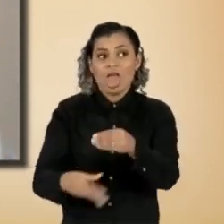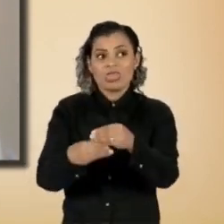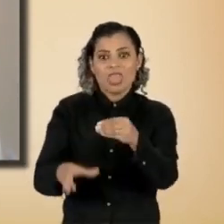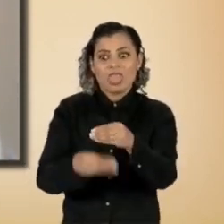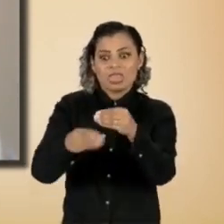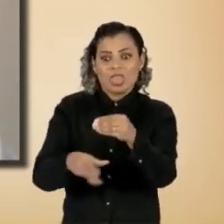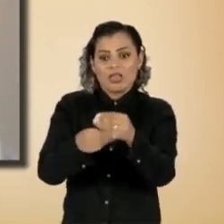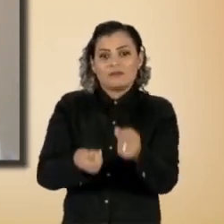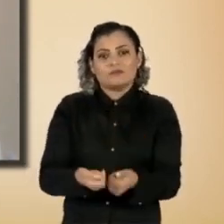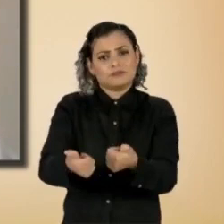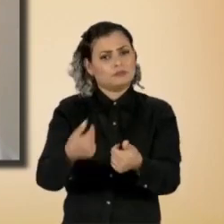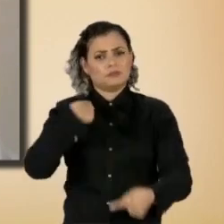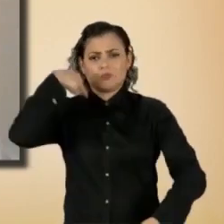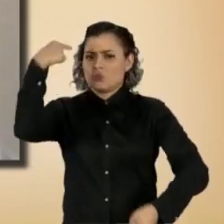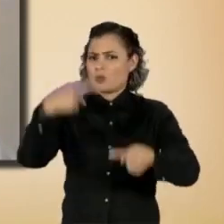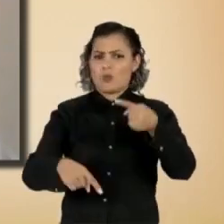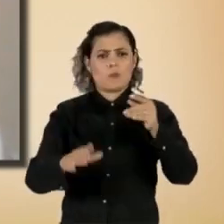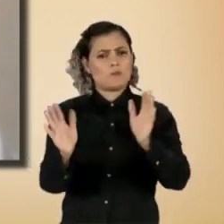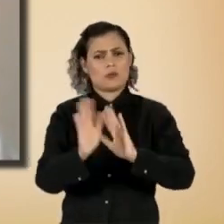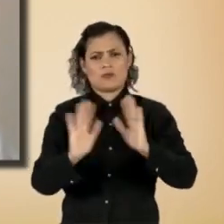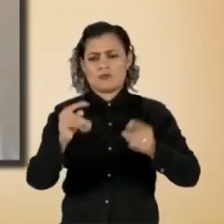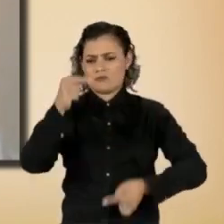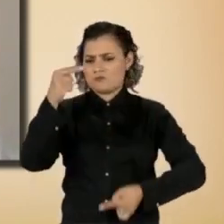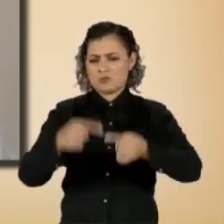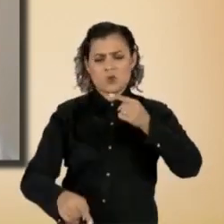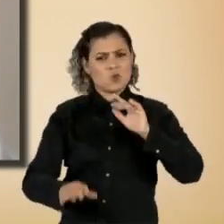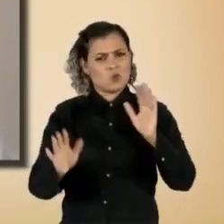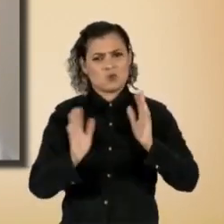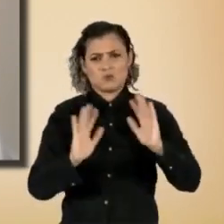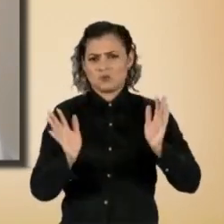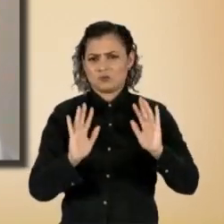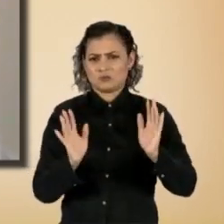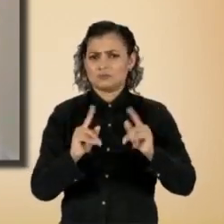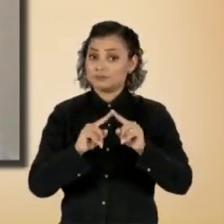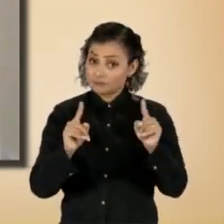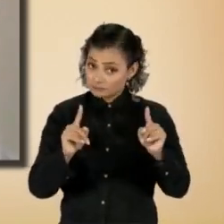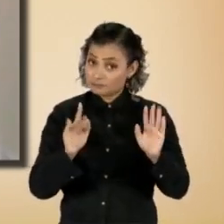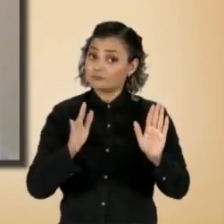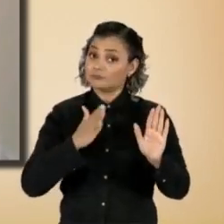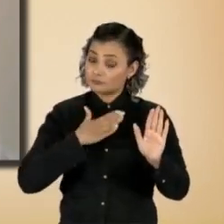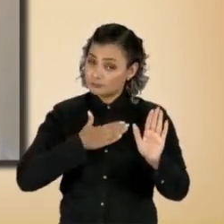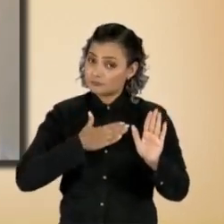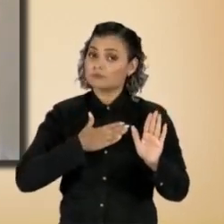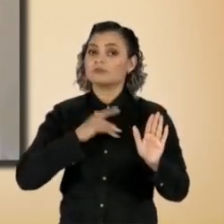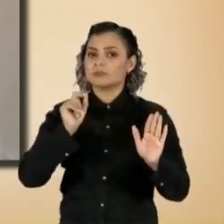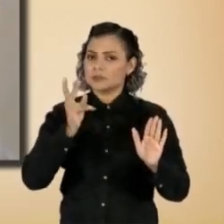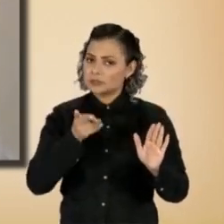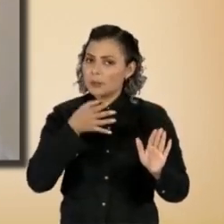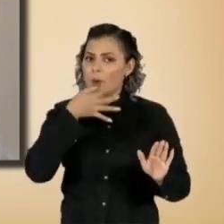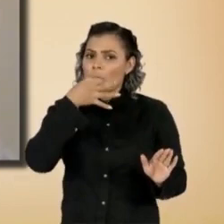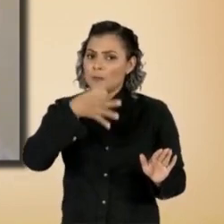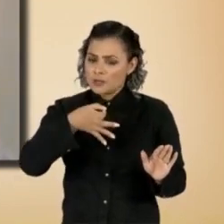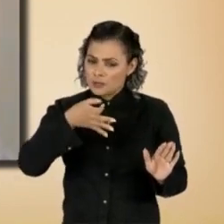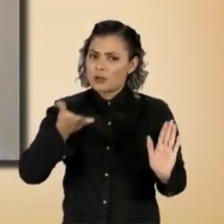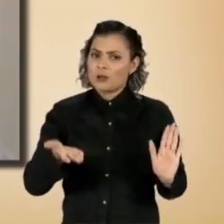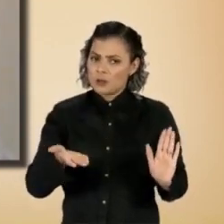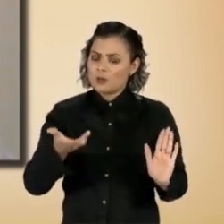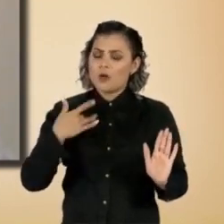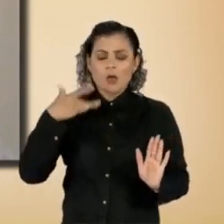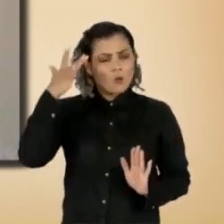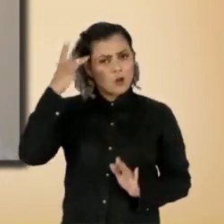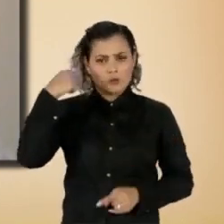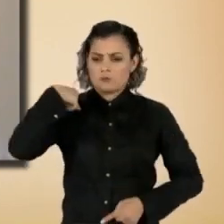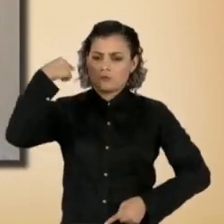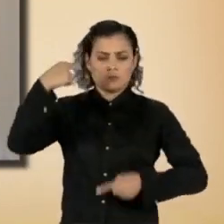não é adequado. Não me parece adequado, mas, enfim, eu manifestei sempre essa opinião. Eu acho que não deveria ter